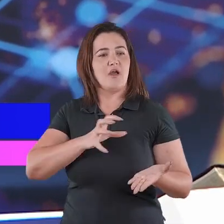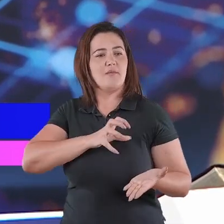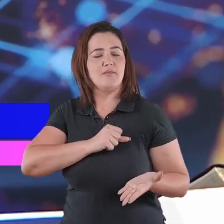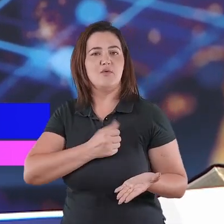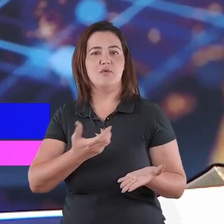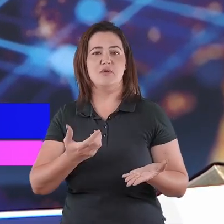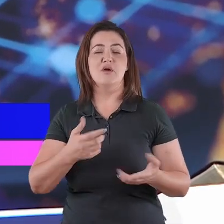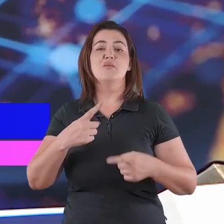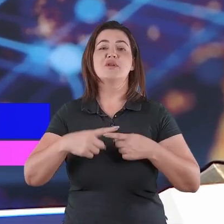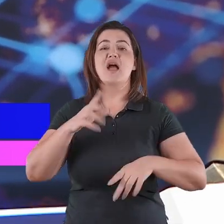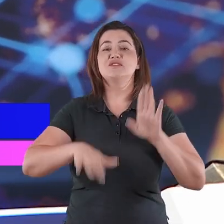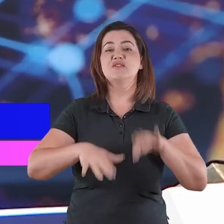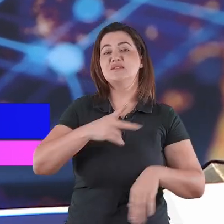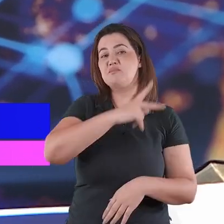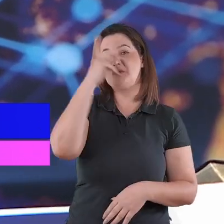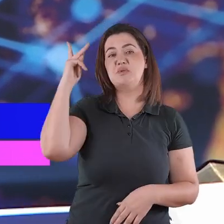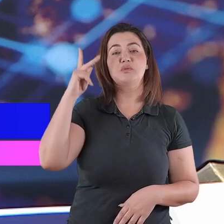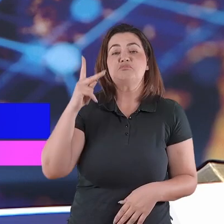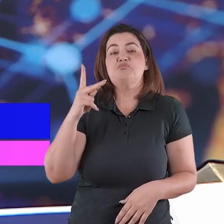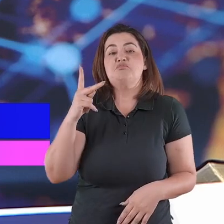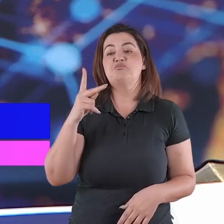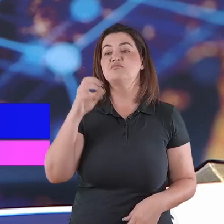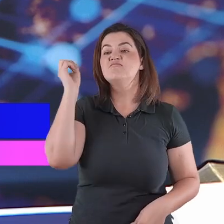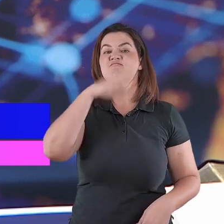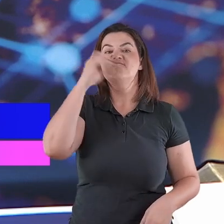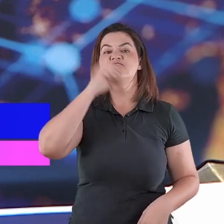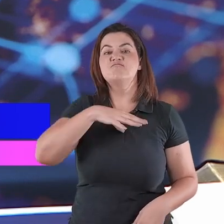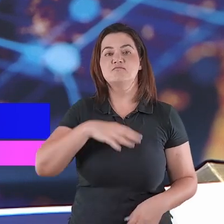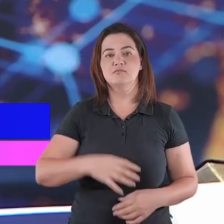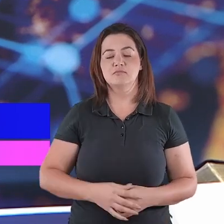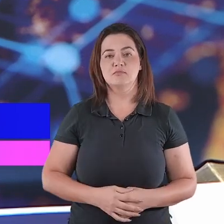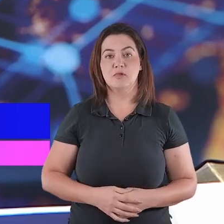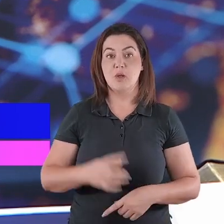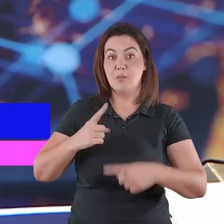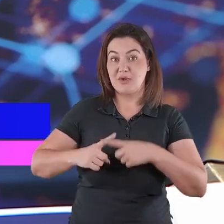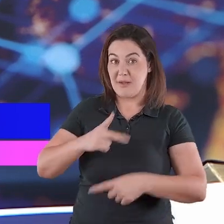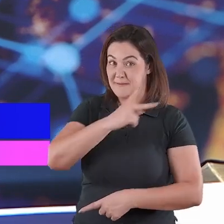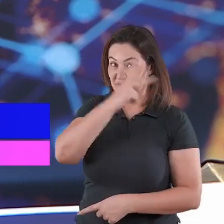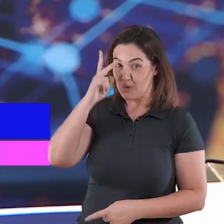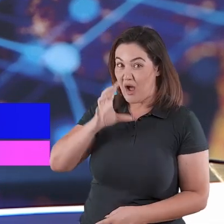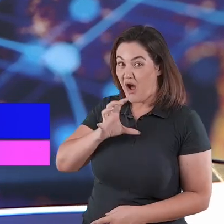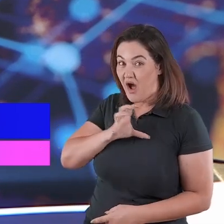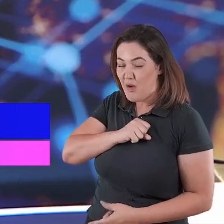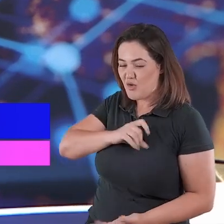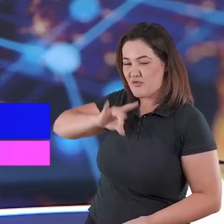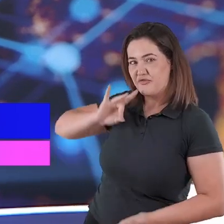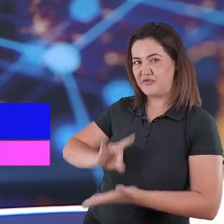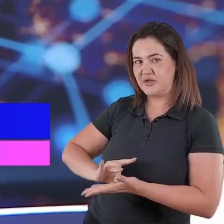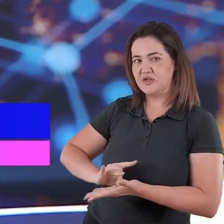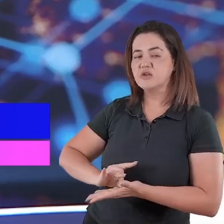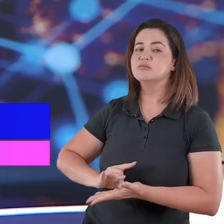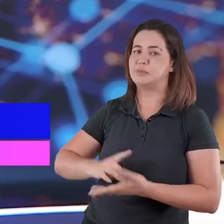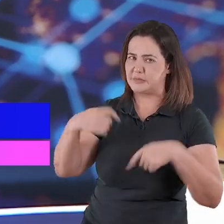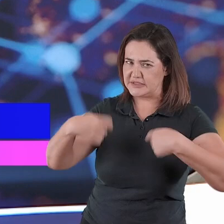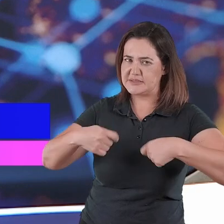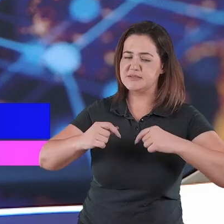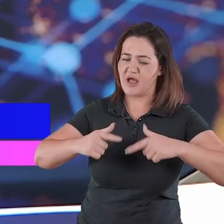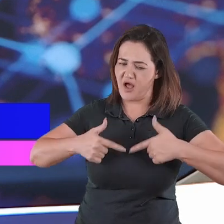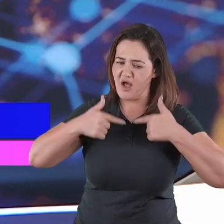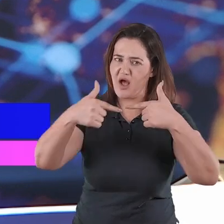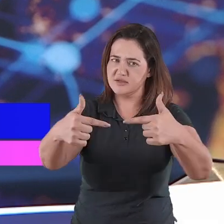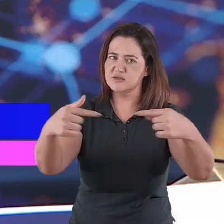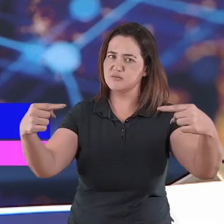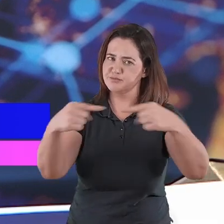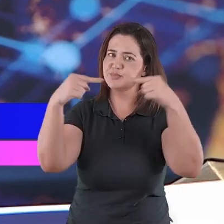assédio, ou qualquer outra coisa. Porque quem ama materializa esse amor com ações práticas. E quando